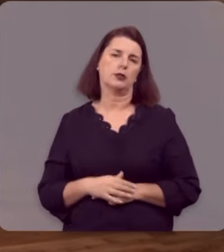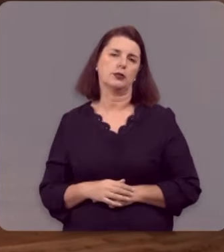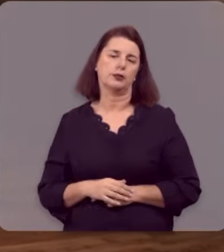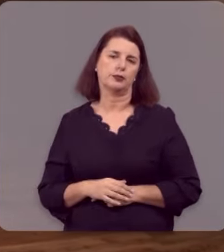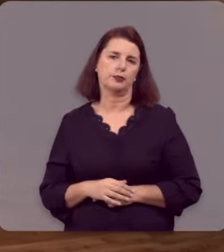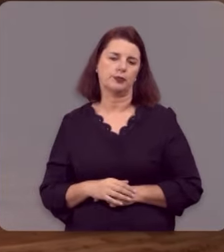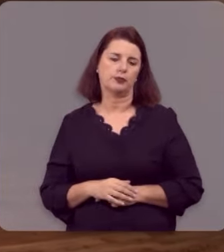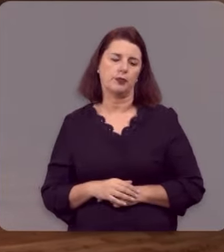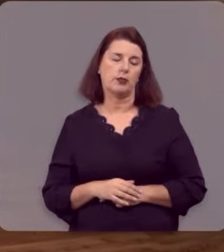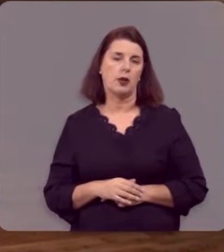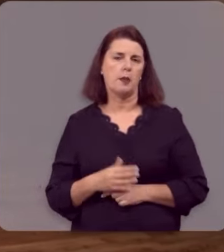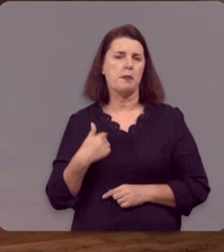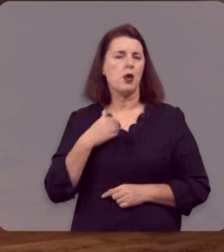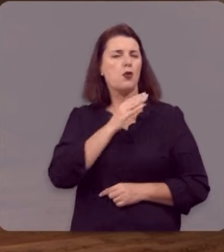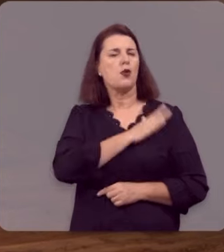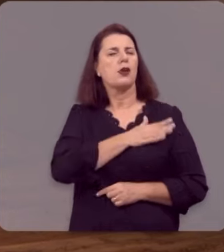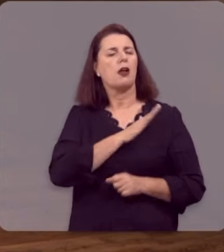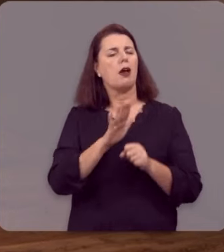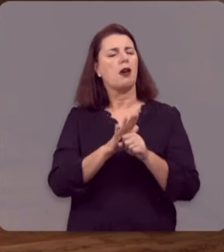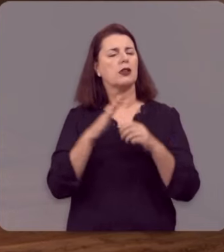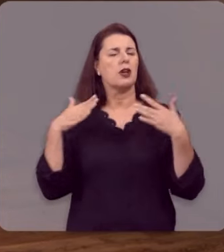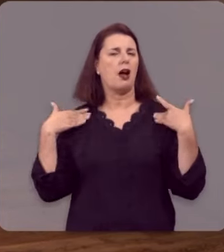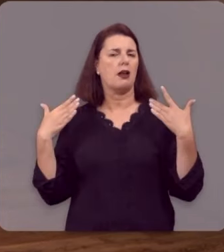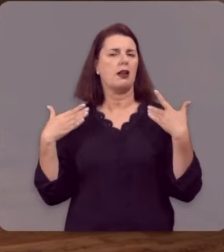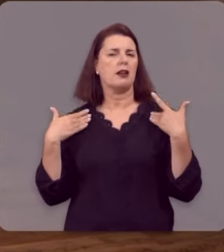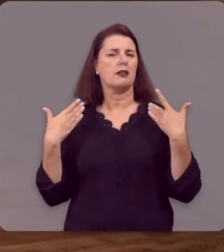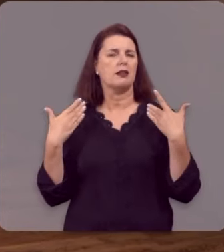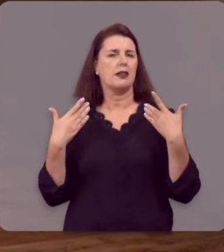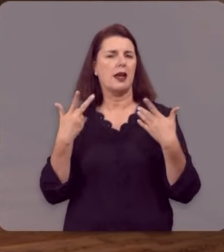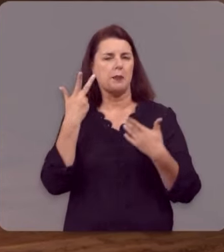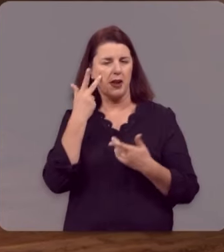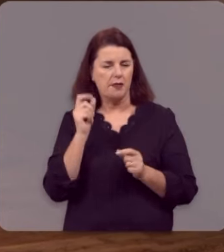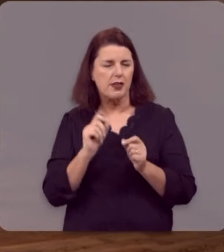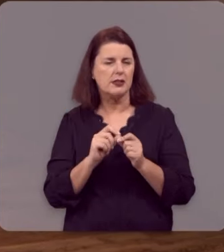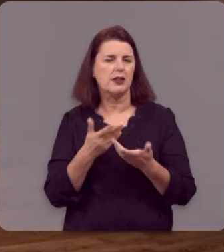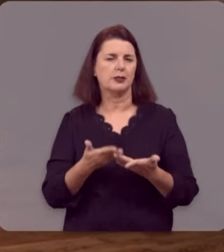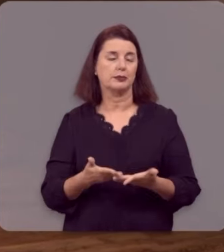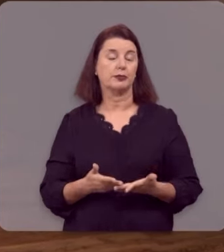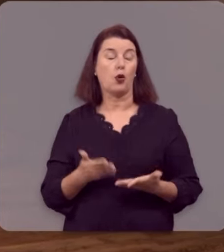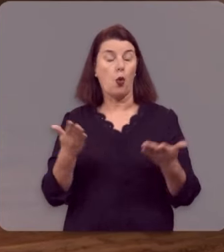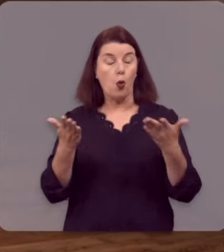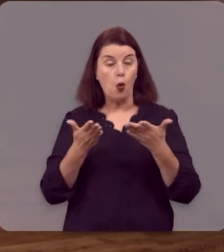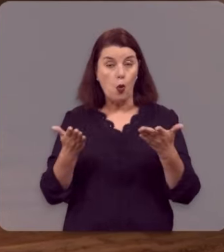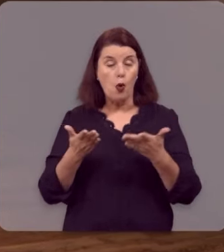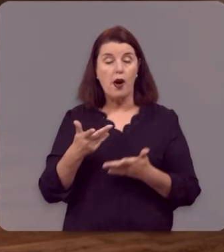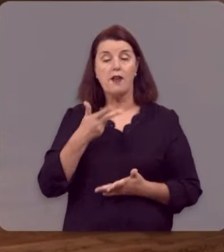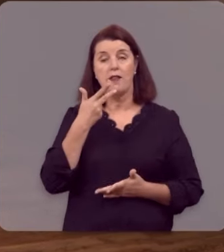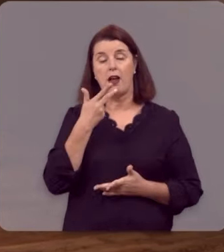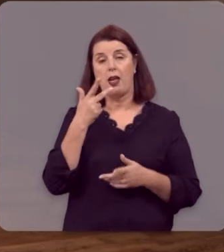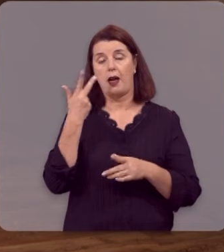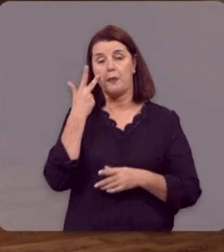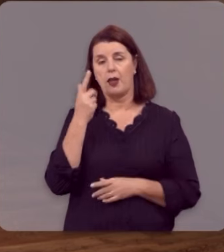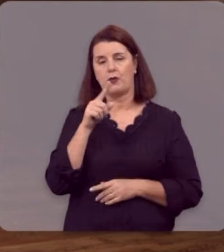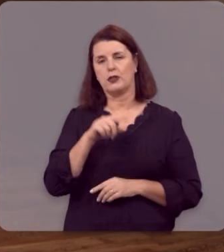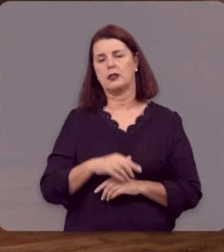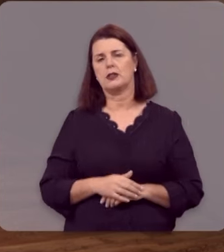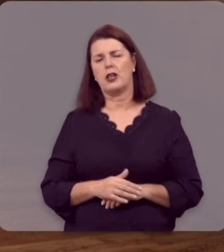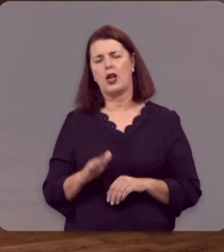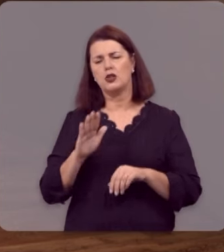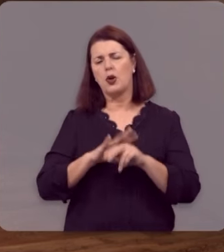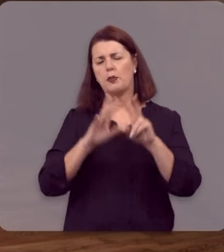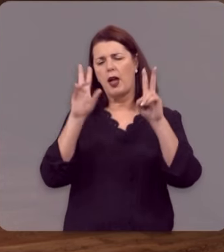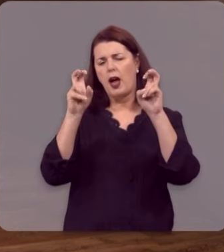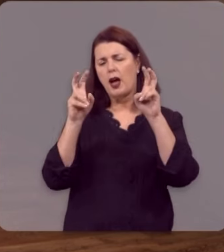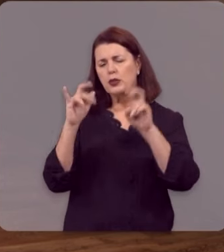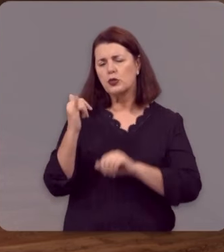Deus. Meu coração se enche de alegria em fazer isso. E hoje eu quero conversar com você sobre um